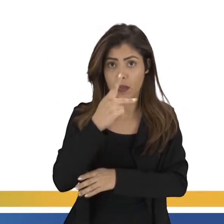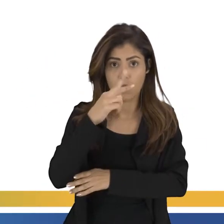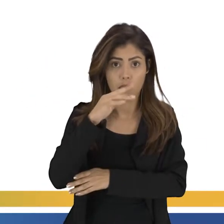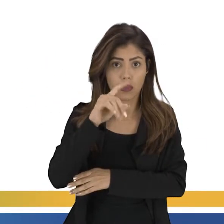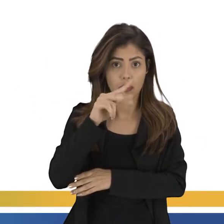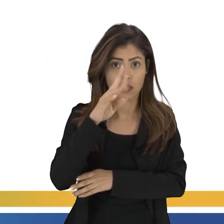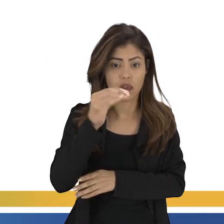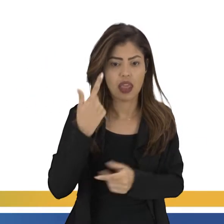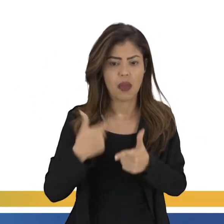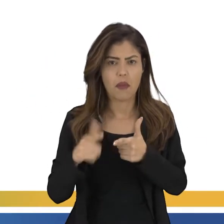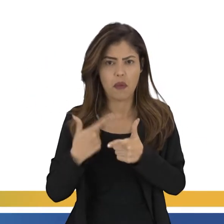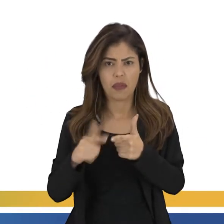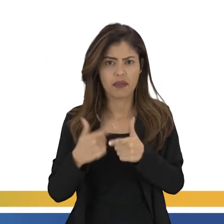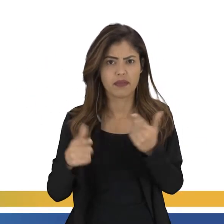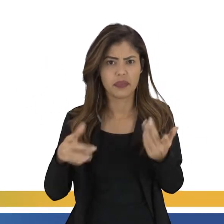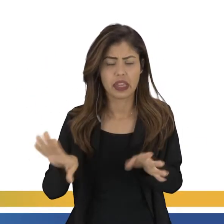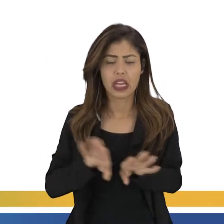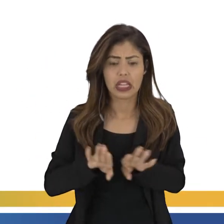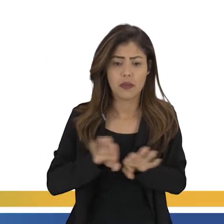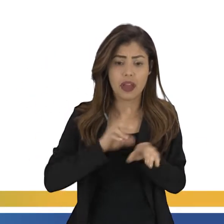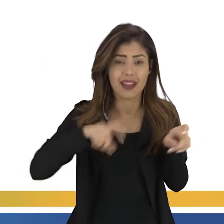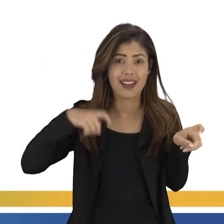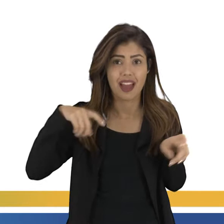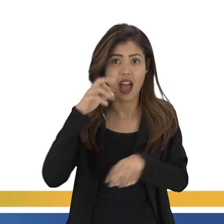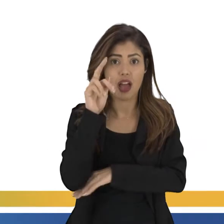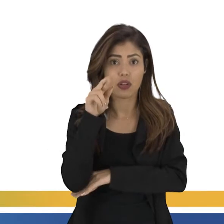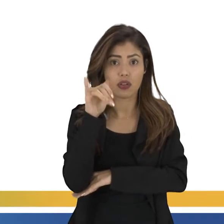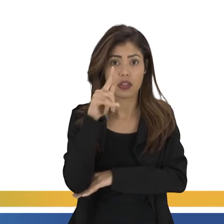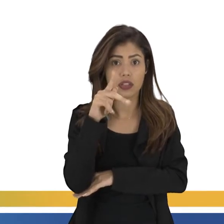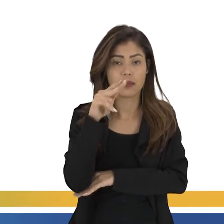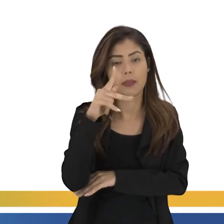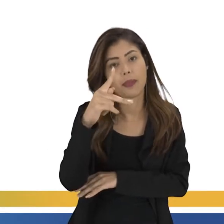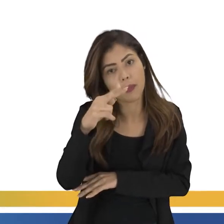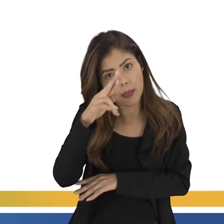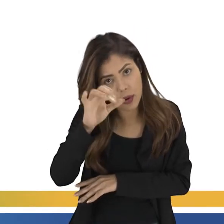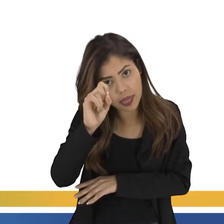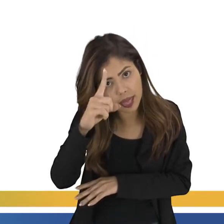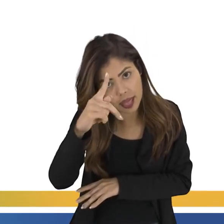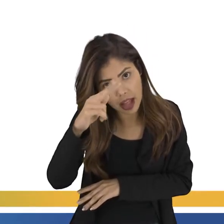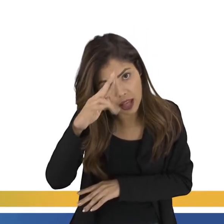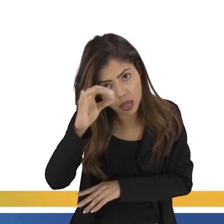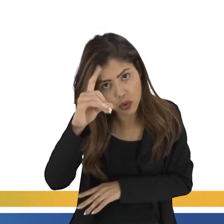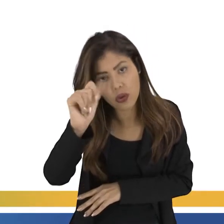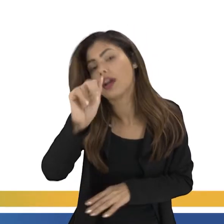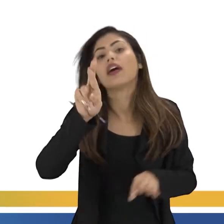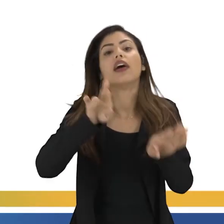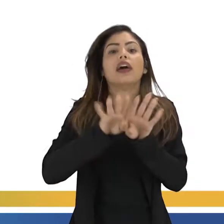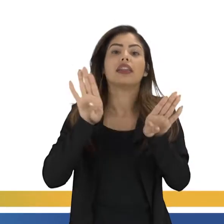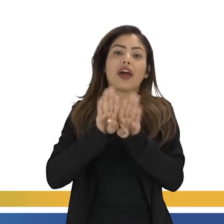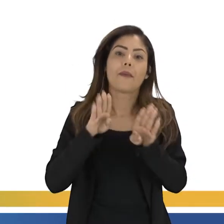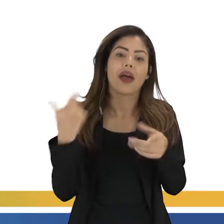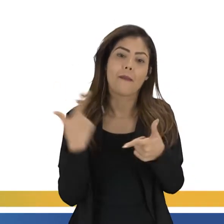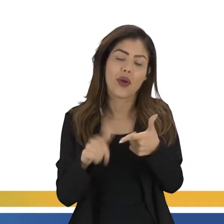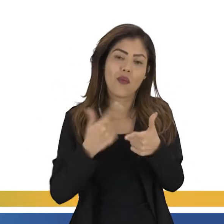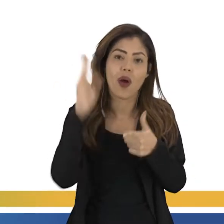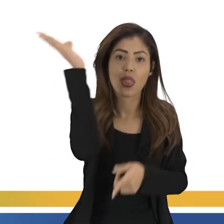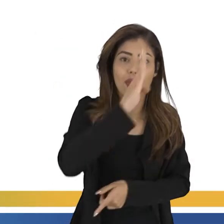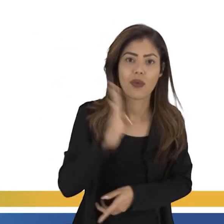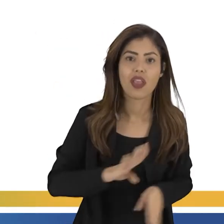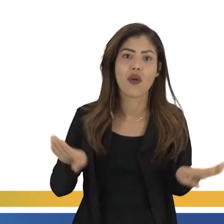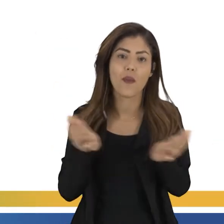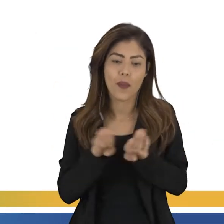América Latina, né? De economia e água exportadora, principalmente para os Estados Unidos. Isso vai afetar aqui o Brasil, né? Com a